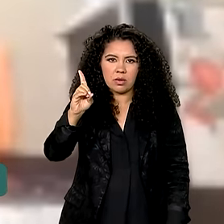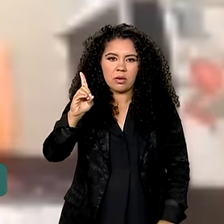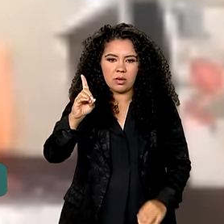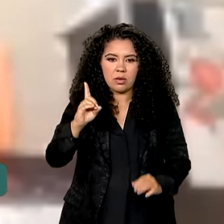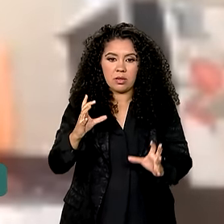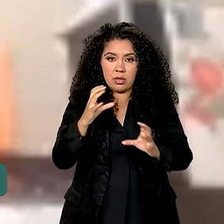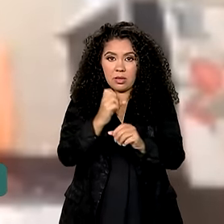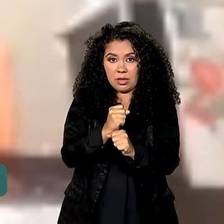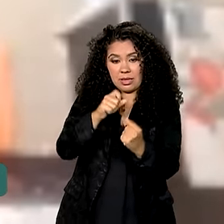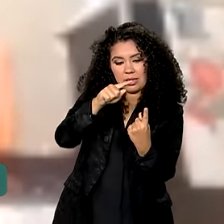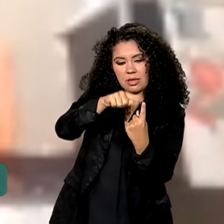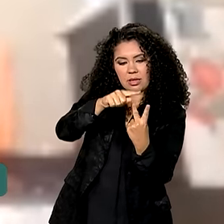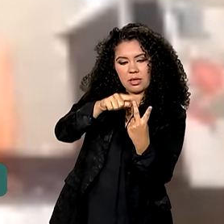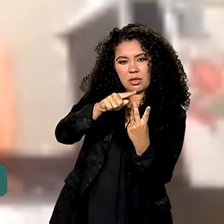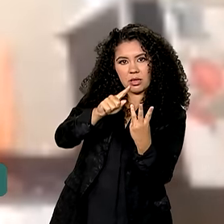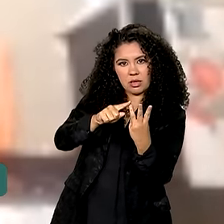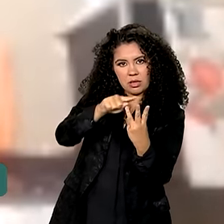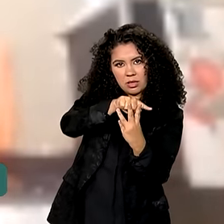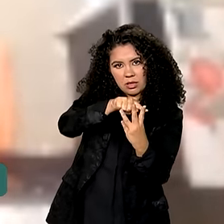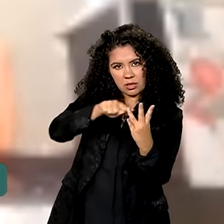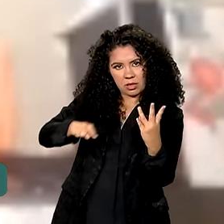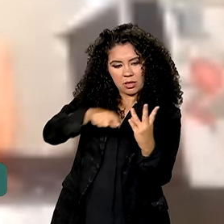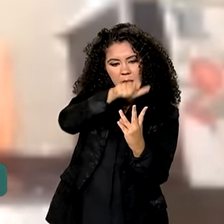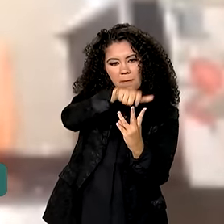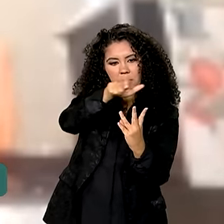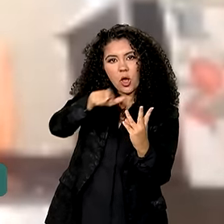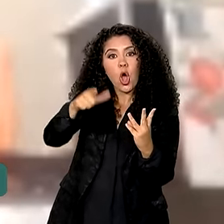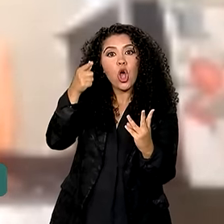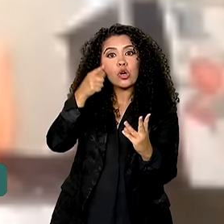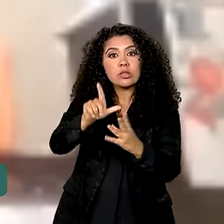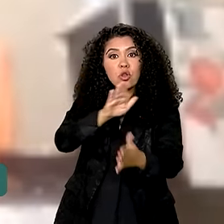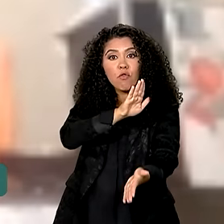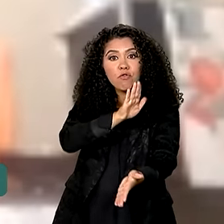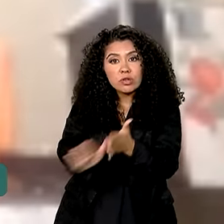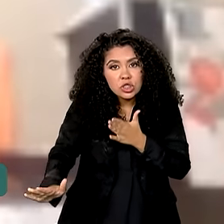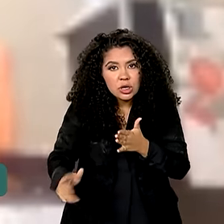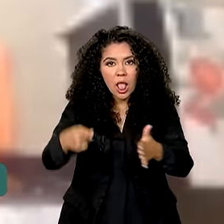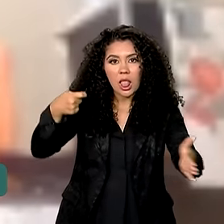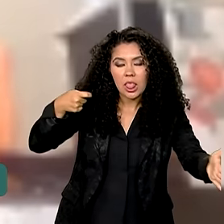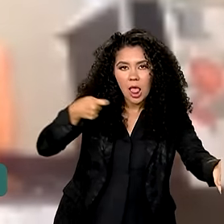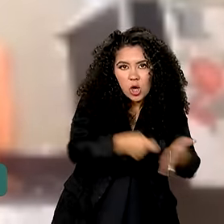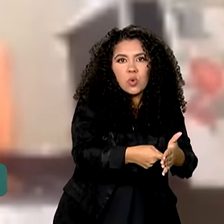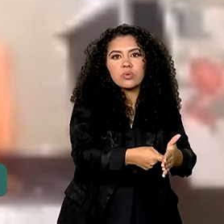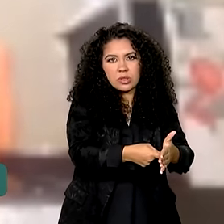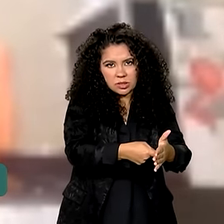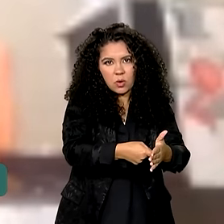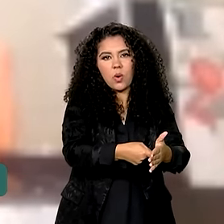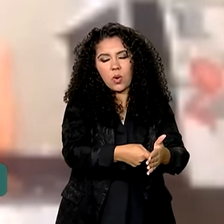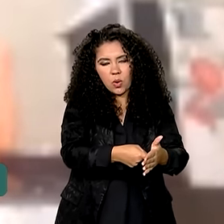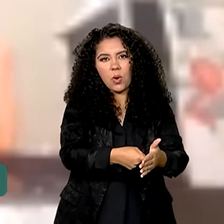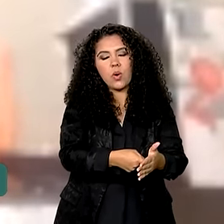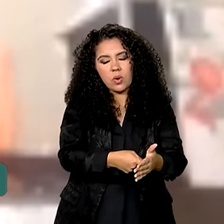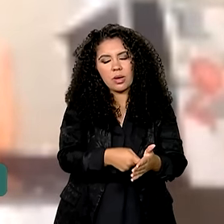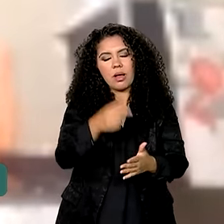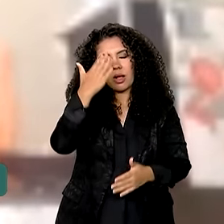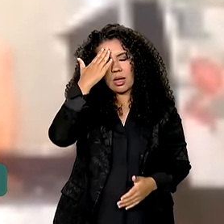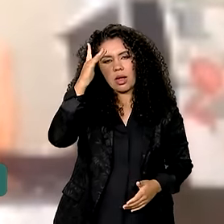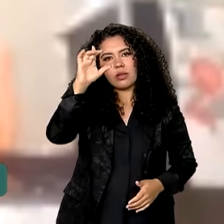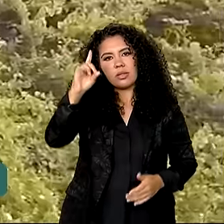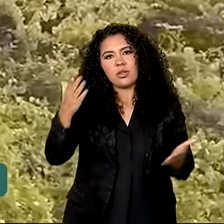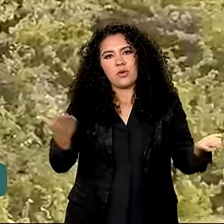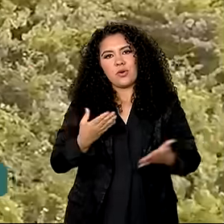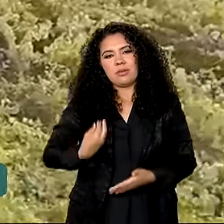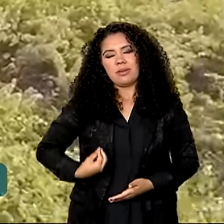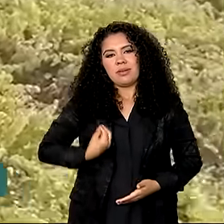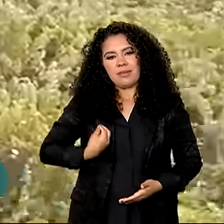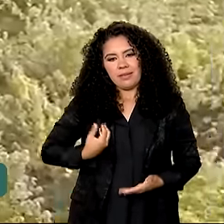pessoas, essas três pessoas que conseguiram fugir, denunciaram a federal. E graças a Deus estamos aqui,